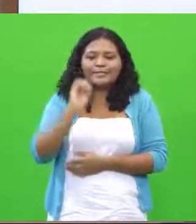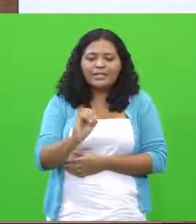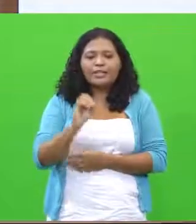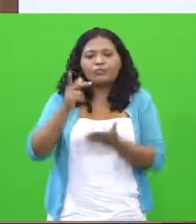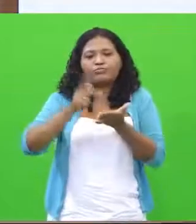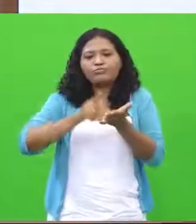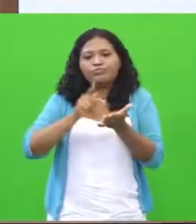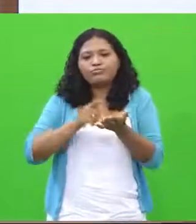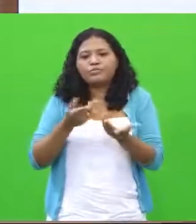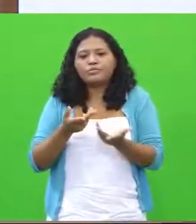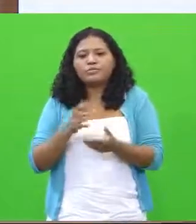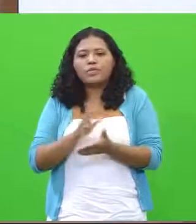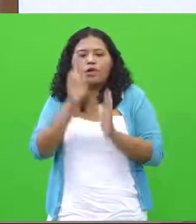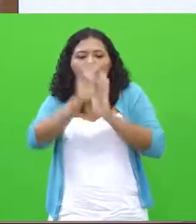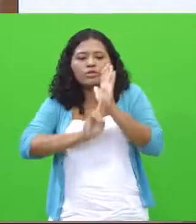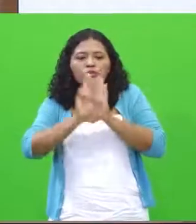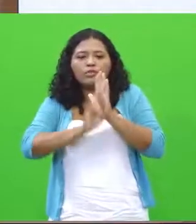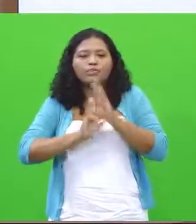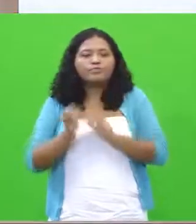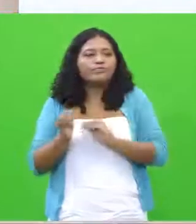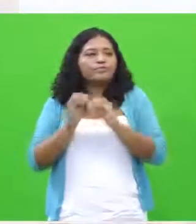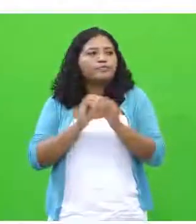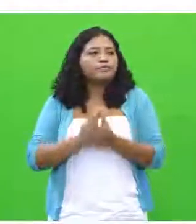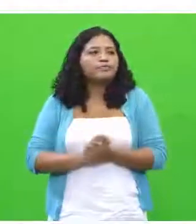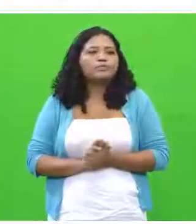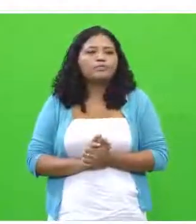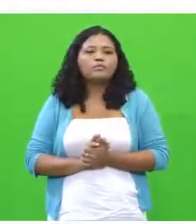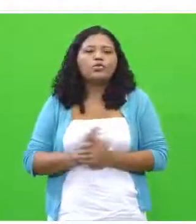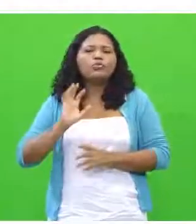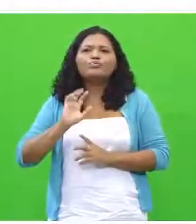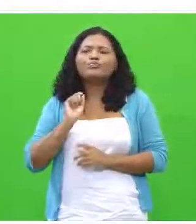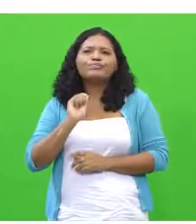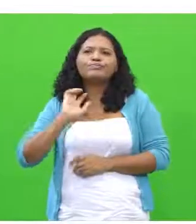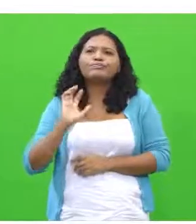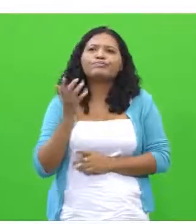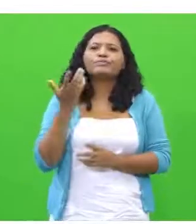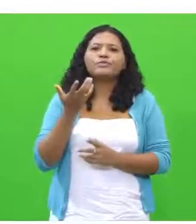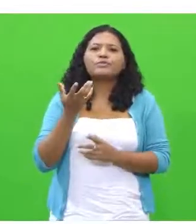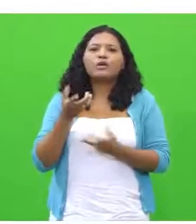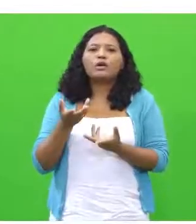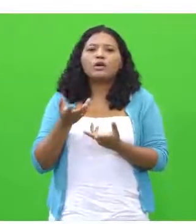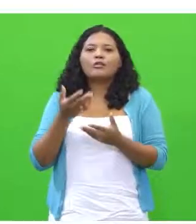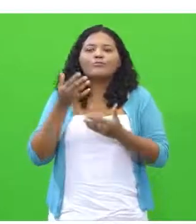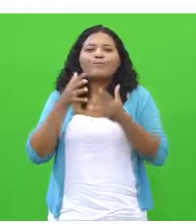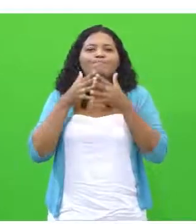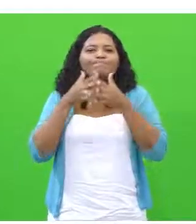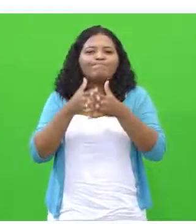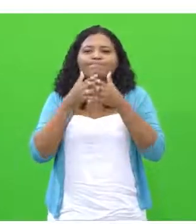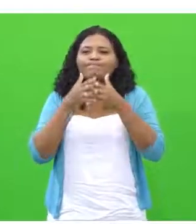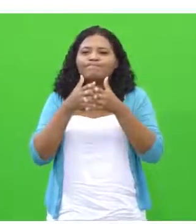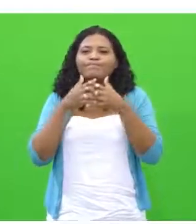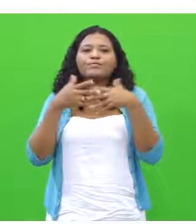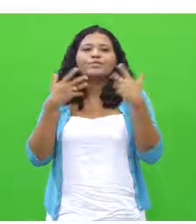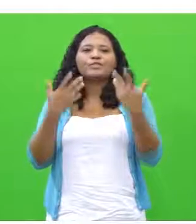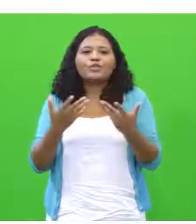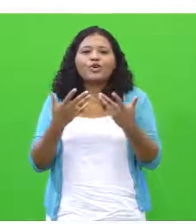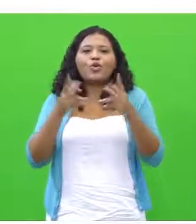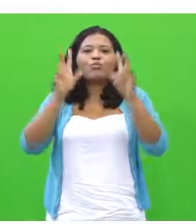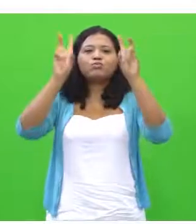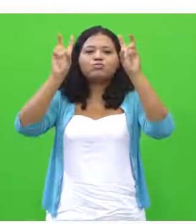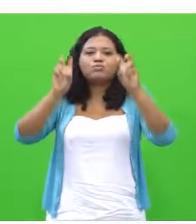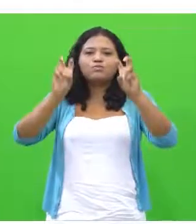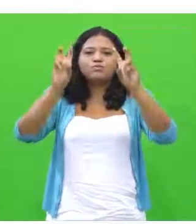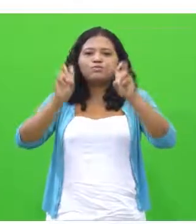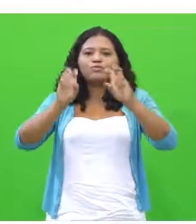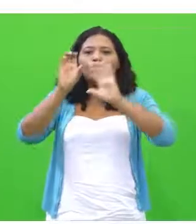Vamos à próxima carteira, então? O que aconteceu? Eles confundiram, hein, Lúcia? O assunto